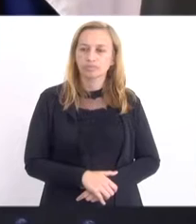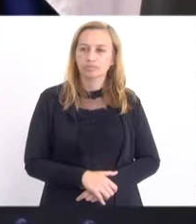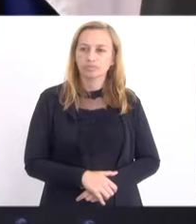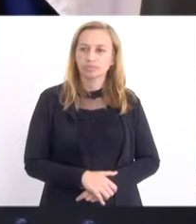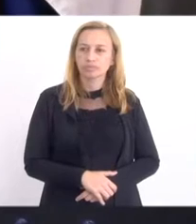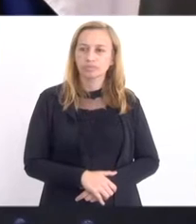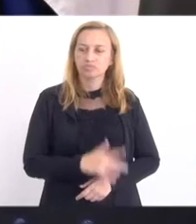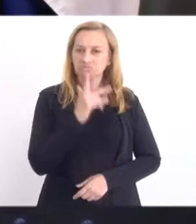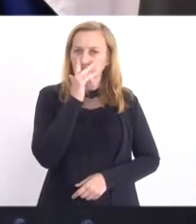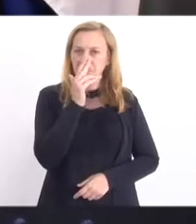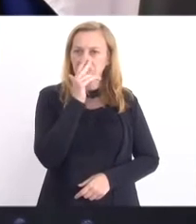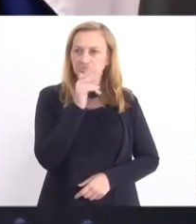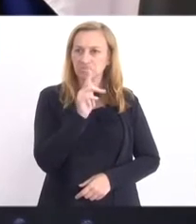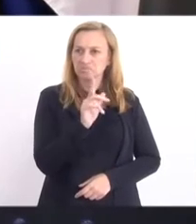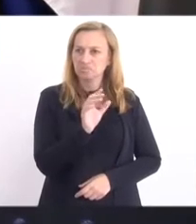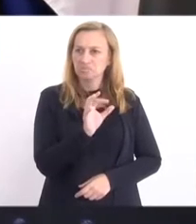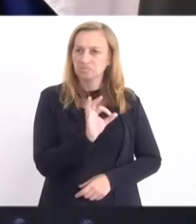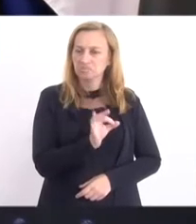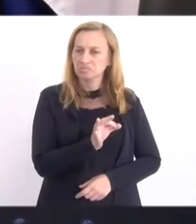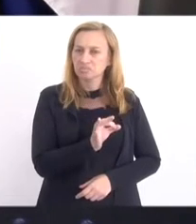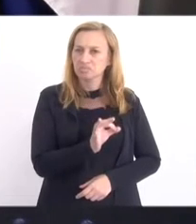Para mim parece mais correto.